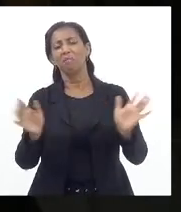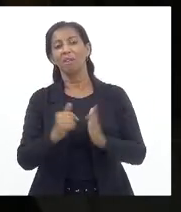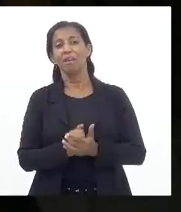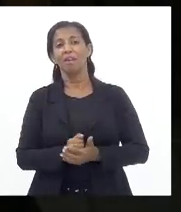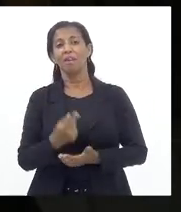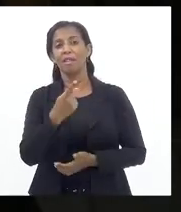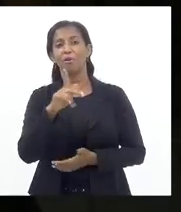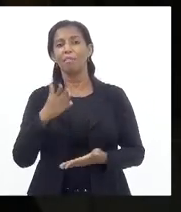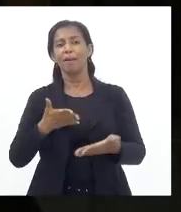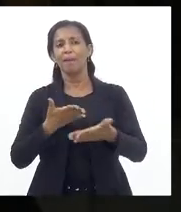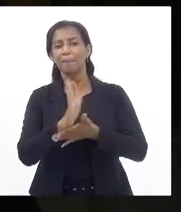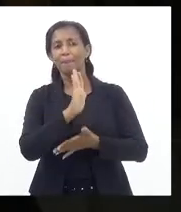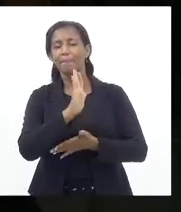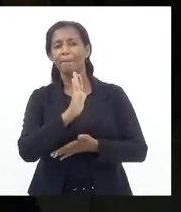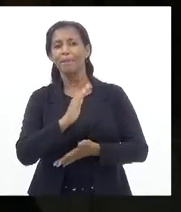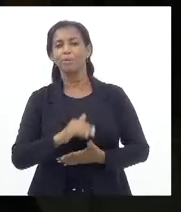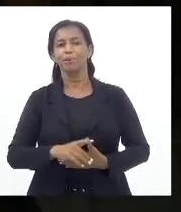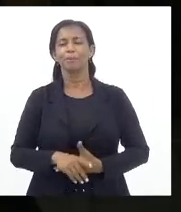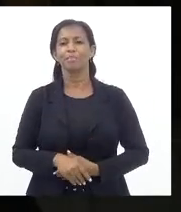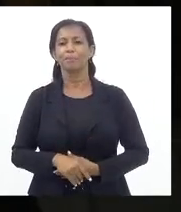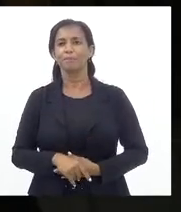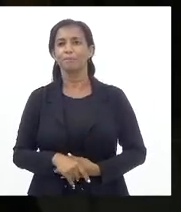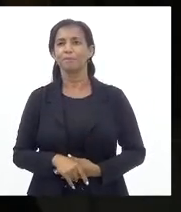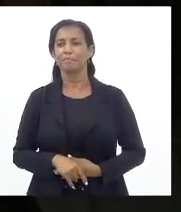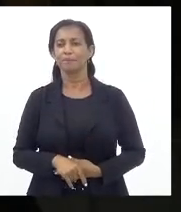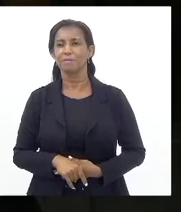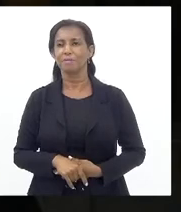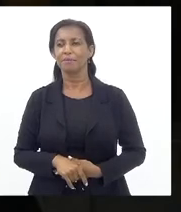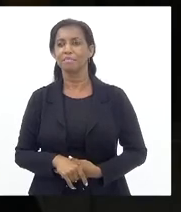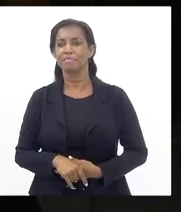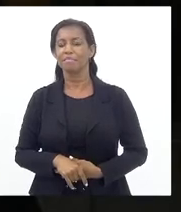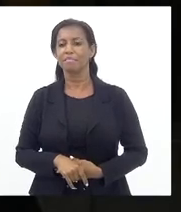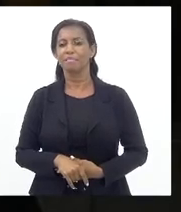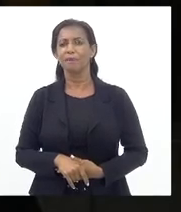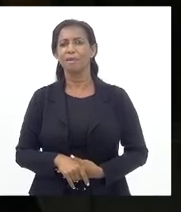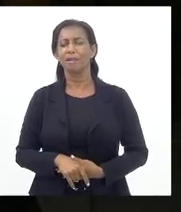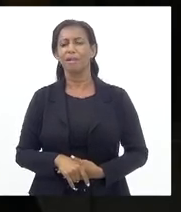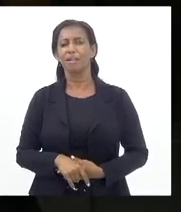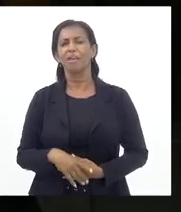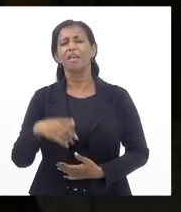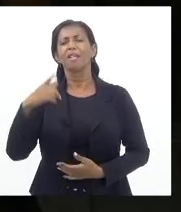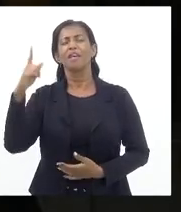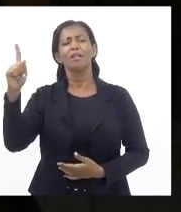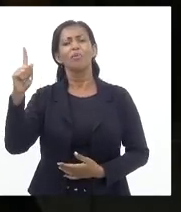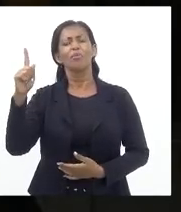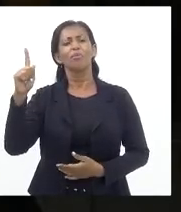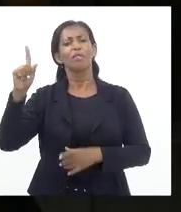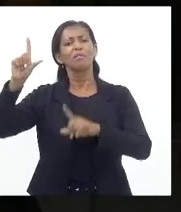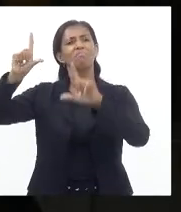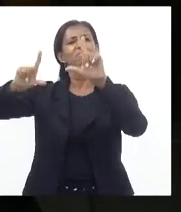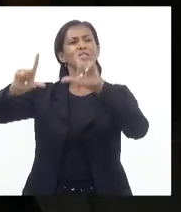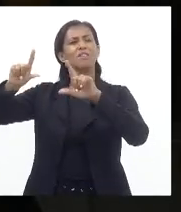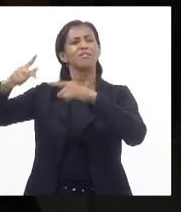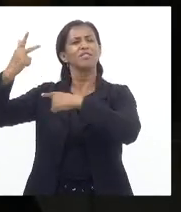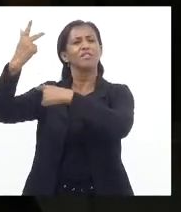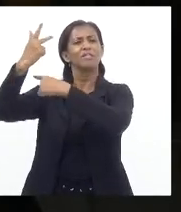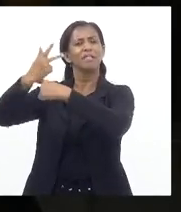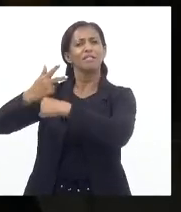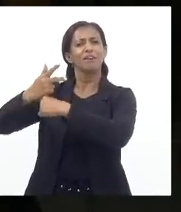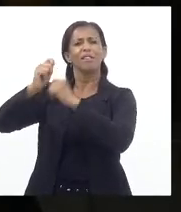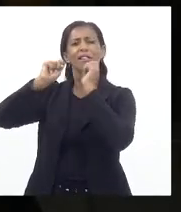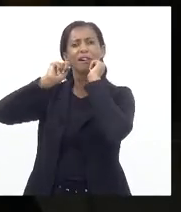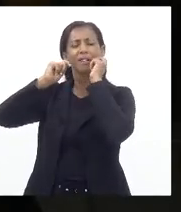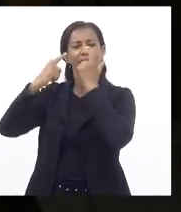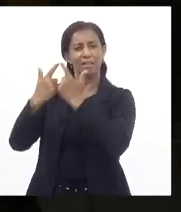projeto Foi aprovado E eu fui dar uma entrevista Na TV Alerja E